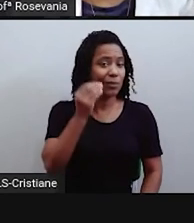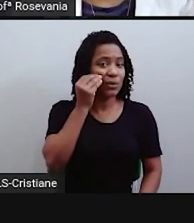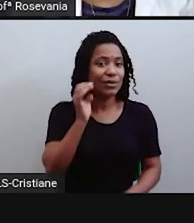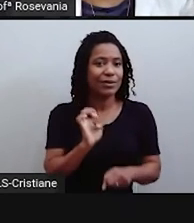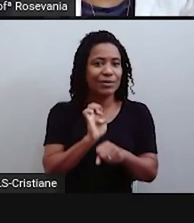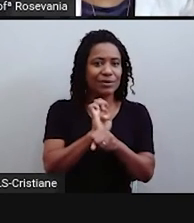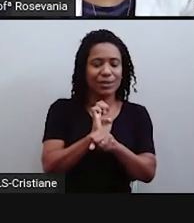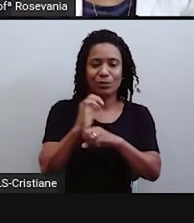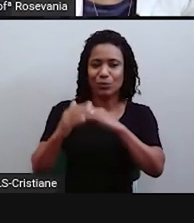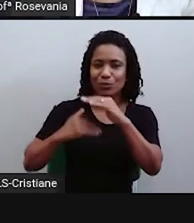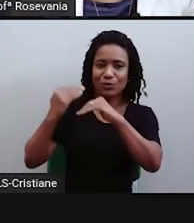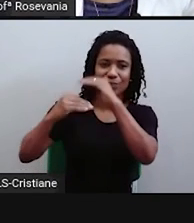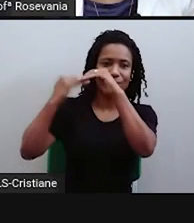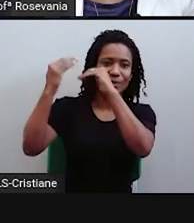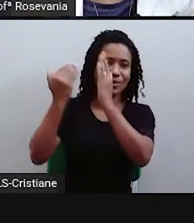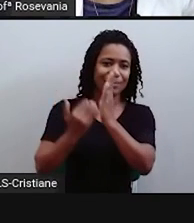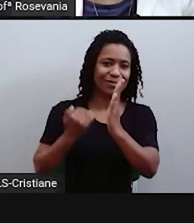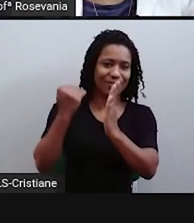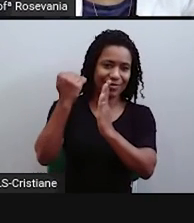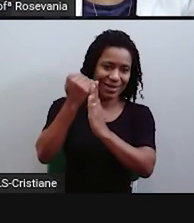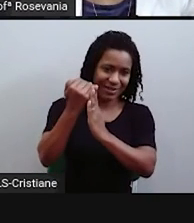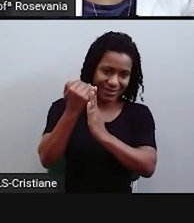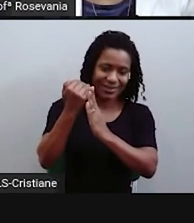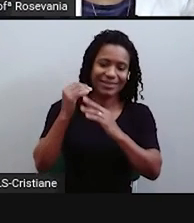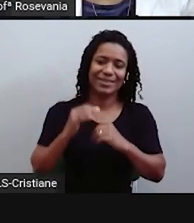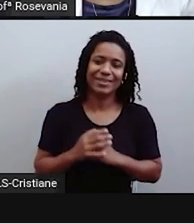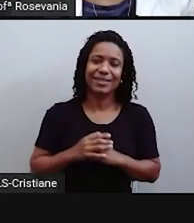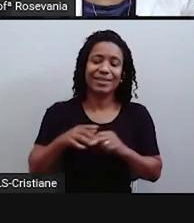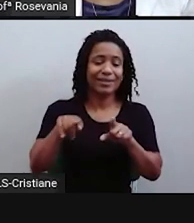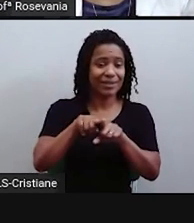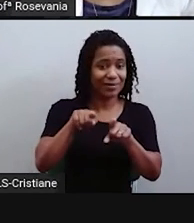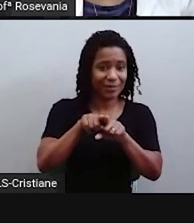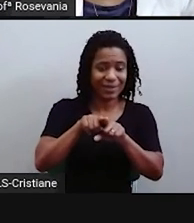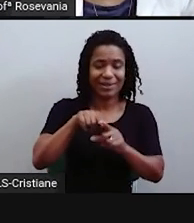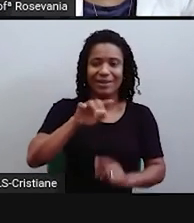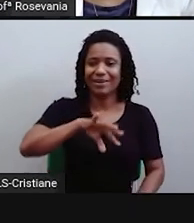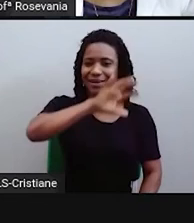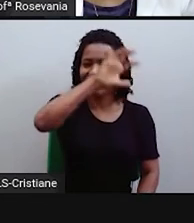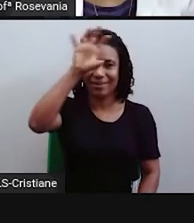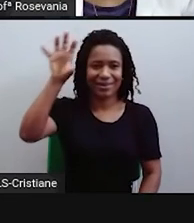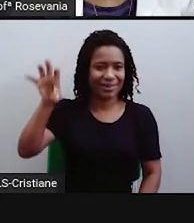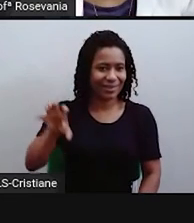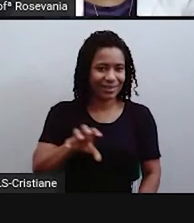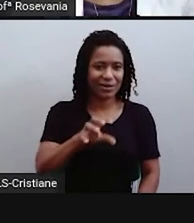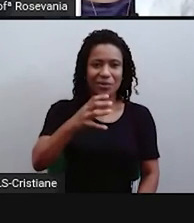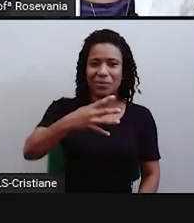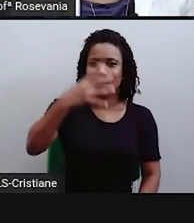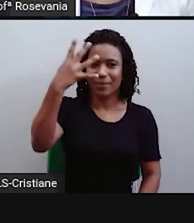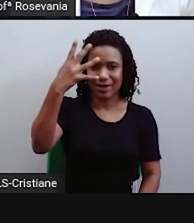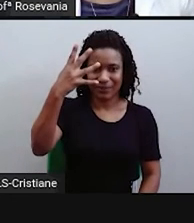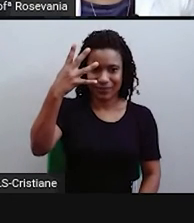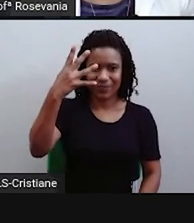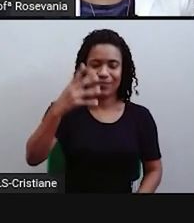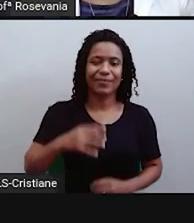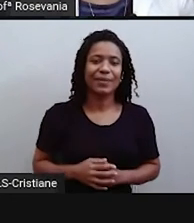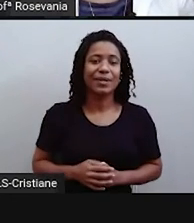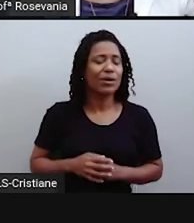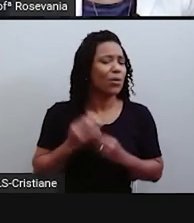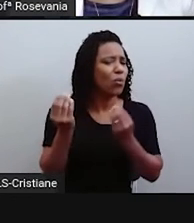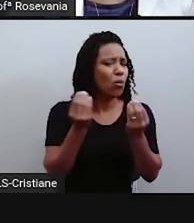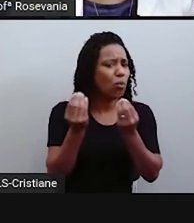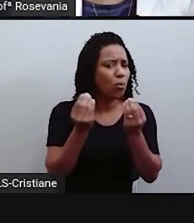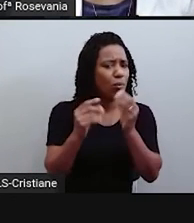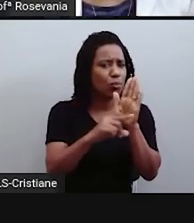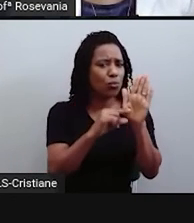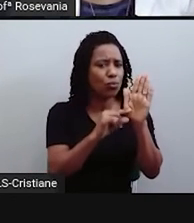da nossa nação, e a região Nordeste. Então, essas quatro regiões aí. Quais foram os critérios?